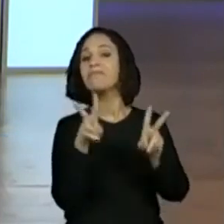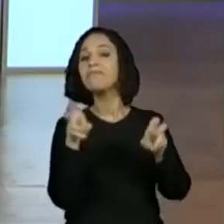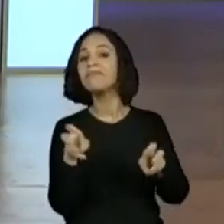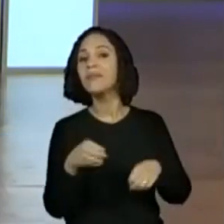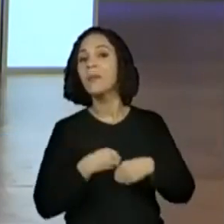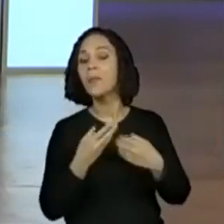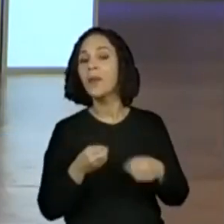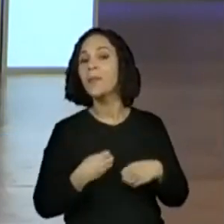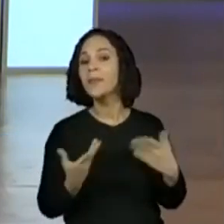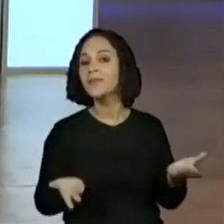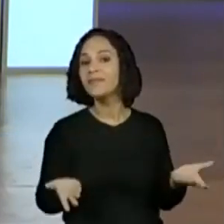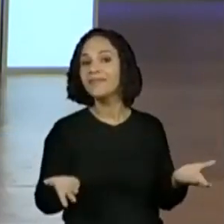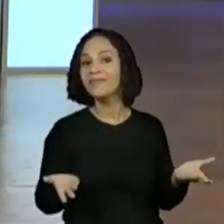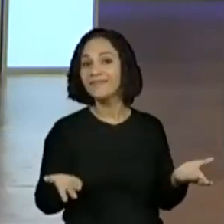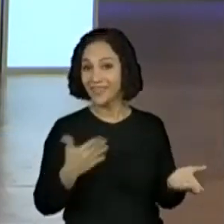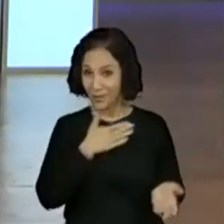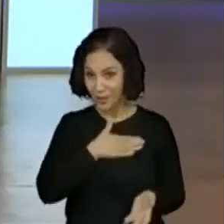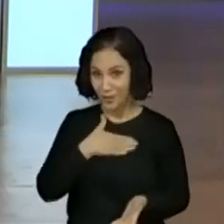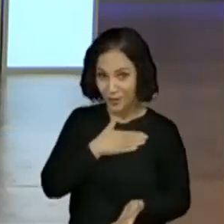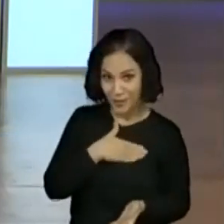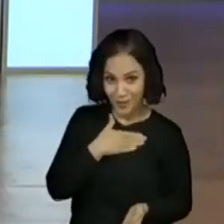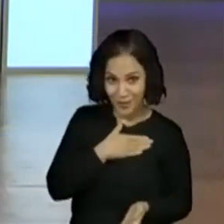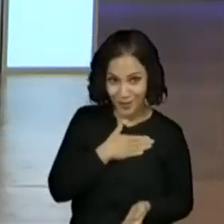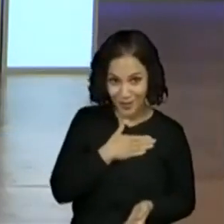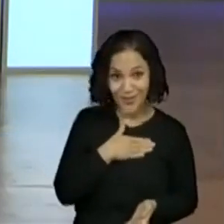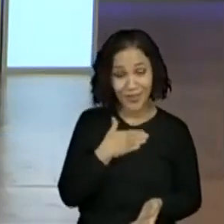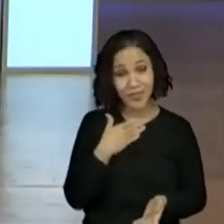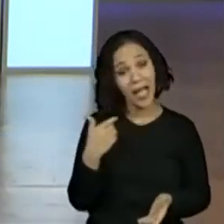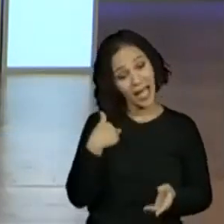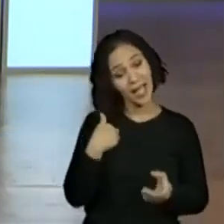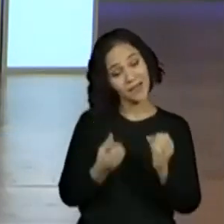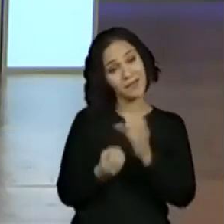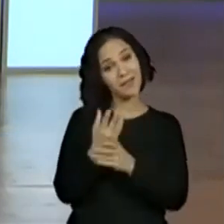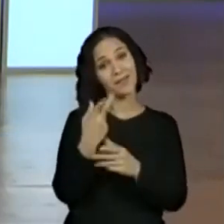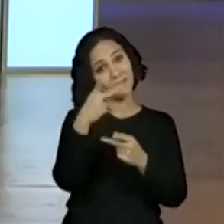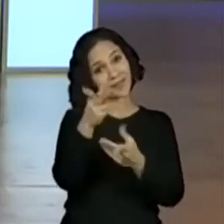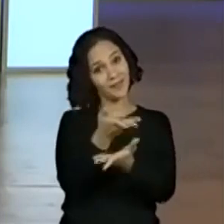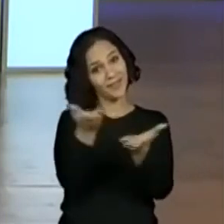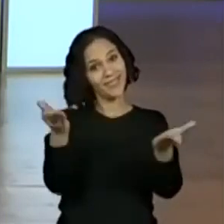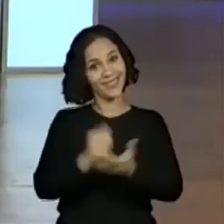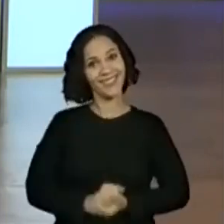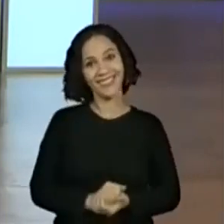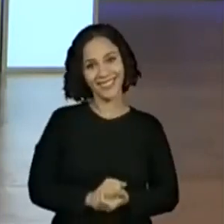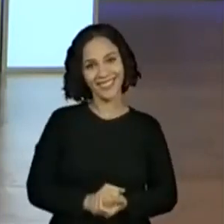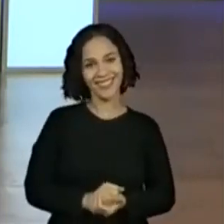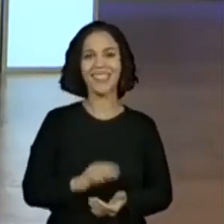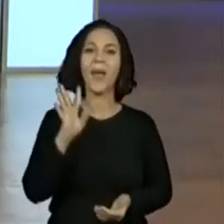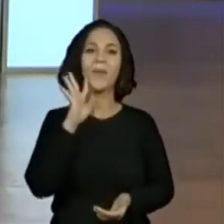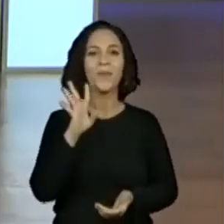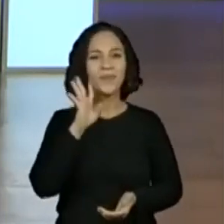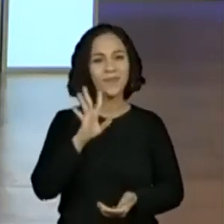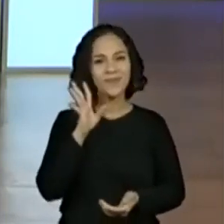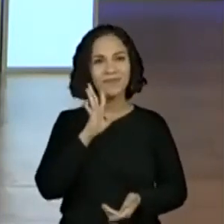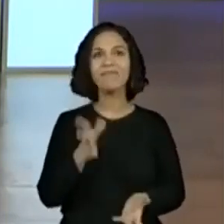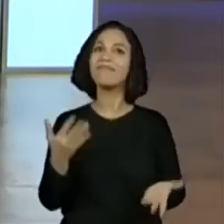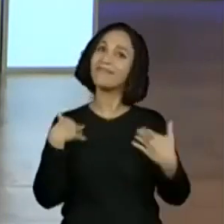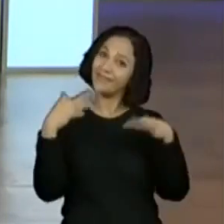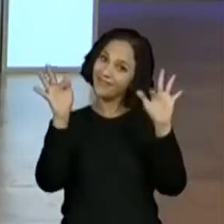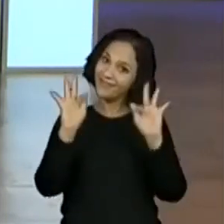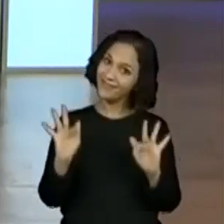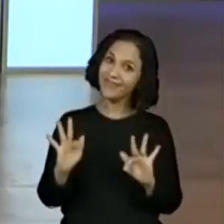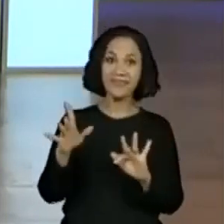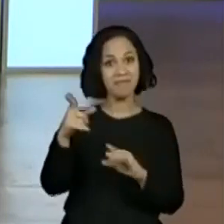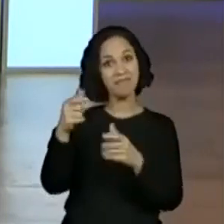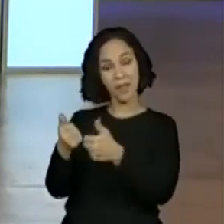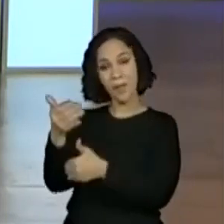Quero saber, ó, o pessoal gostou. Que legal, gente, é para vocês. Legal. Ó, eu fico muito feliz. Todo mundo está